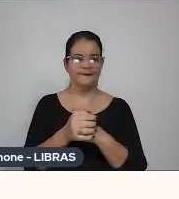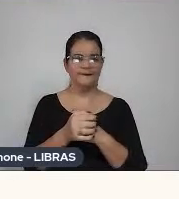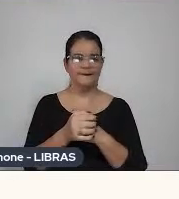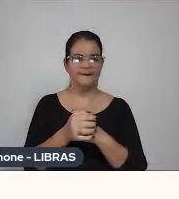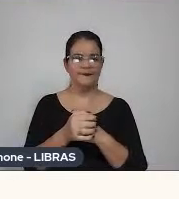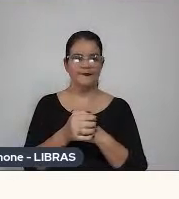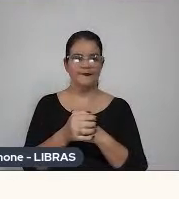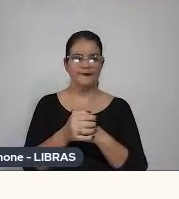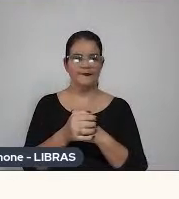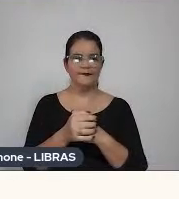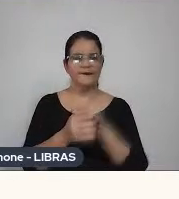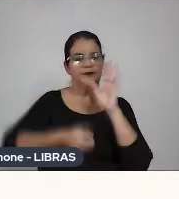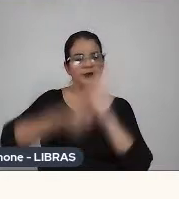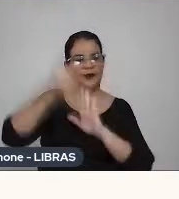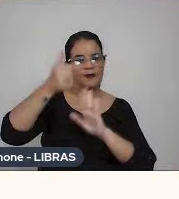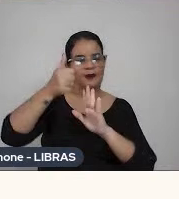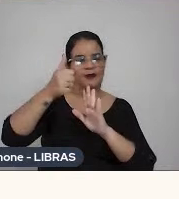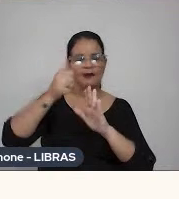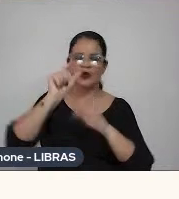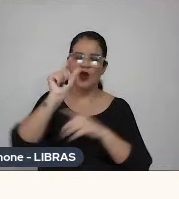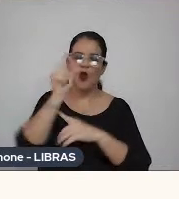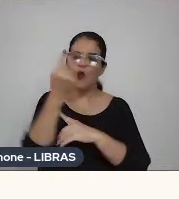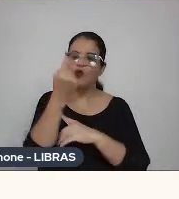Minha primeira, só um minutinho.